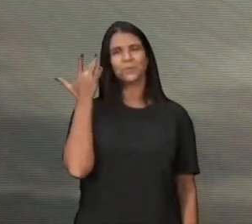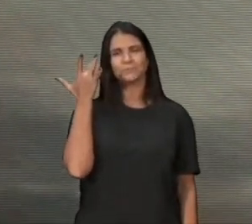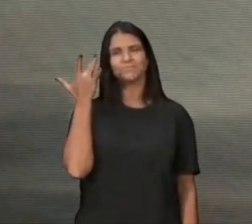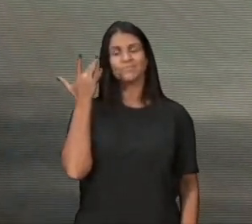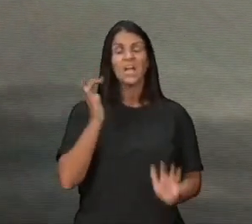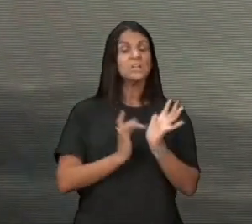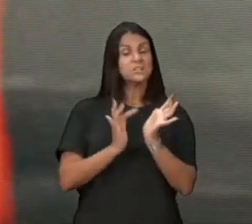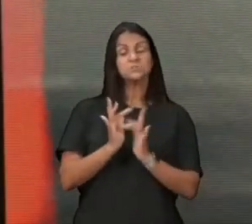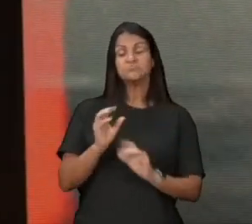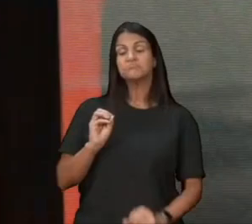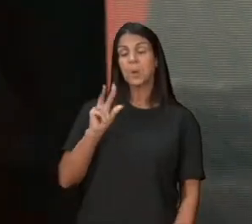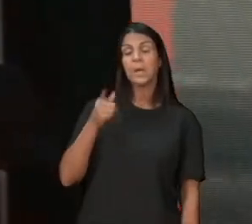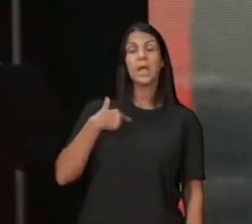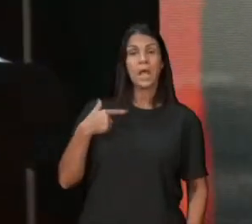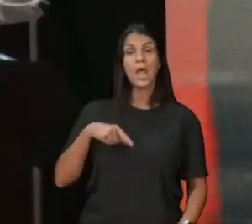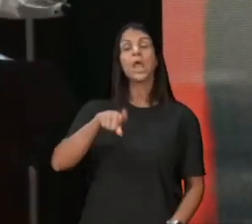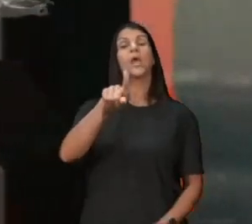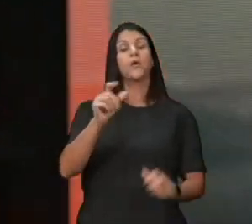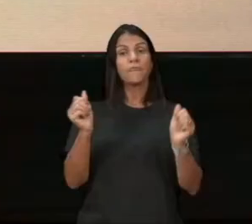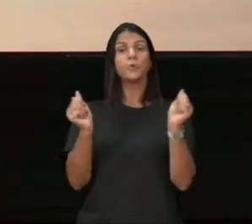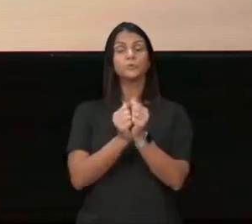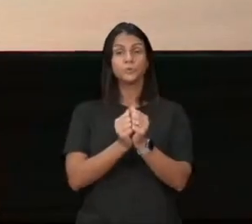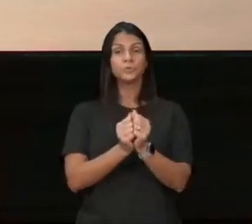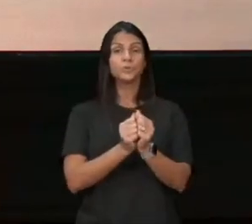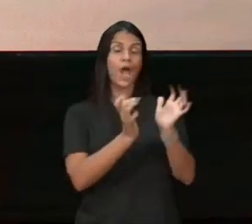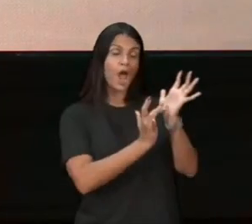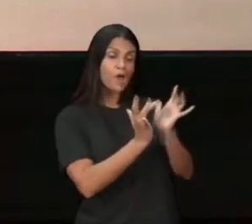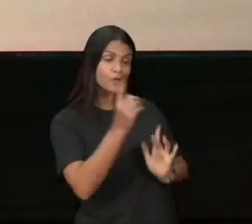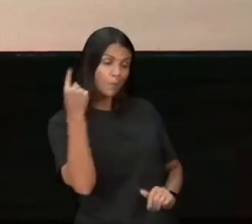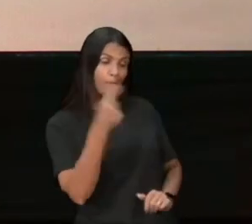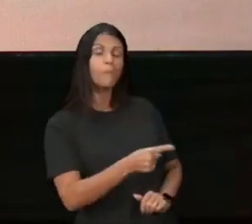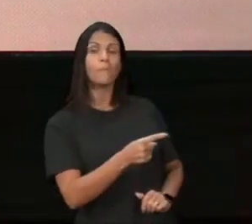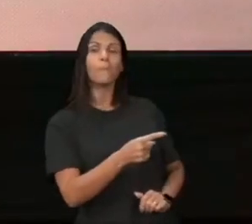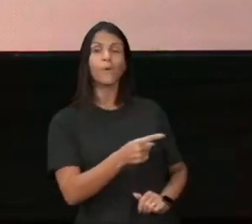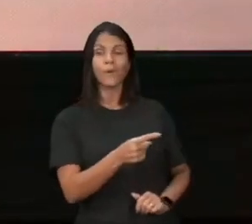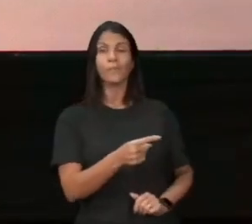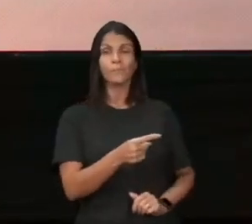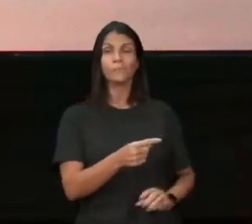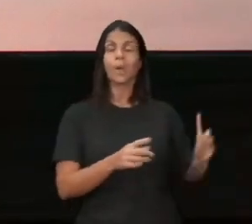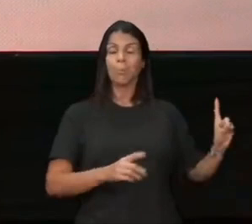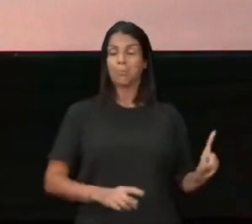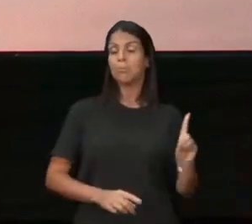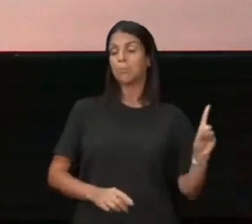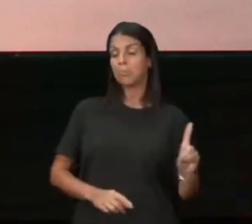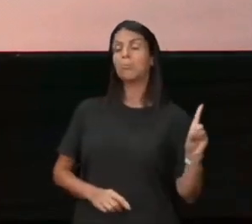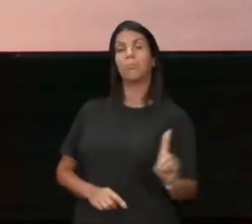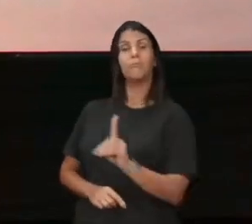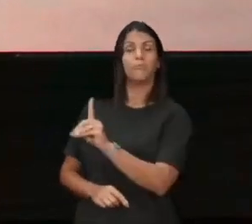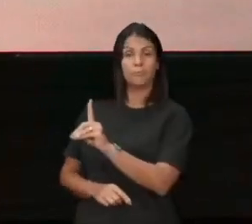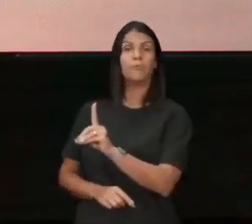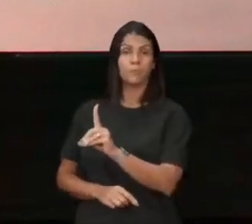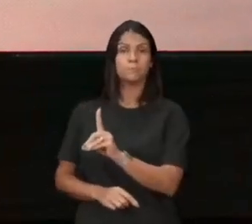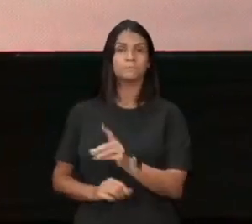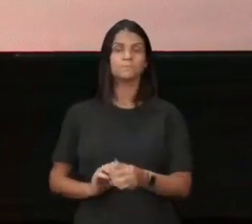Jesus fala, então eu vou, talvez Jesus, até conheceu o centurião, porque falaram, tão bem dele, ele falou, eu quero conhecer esse homem,